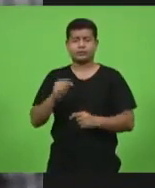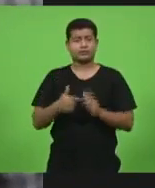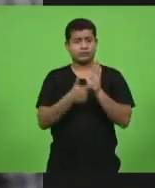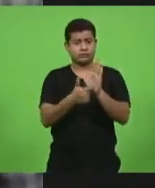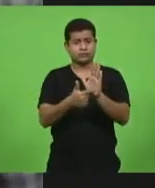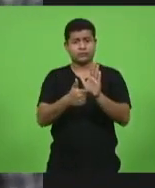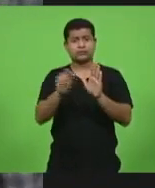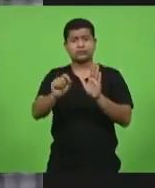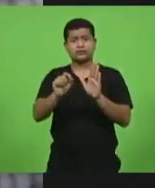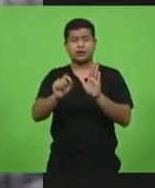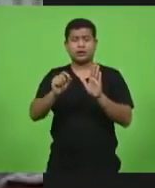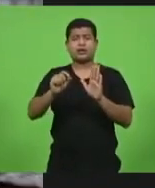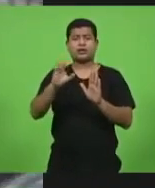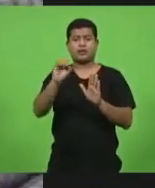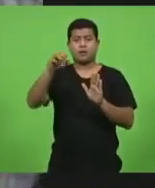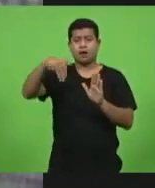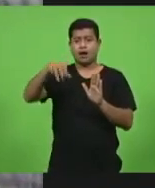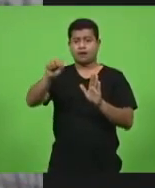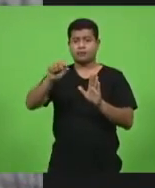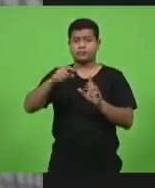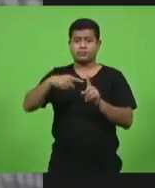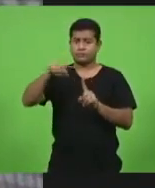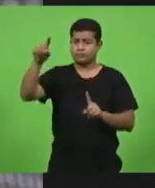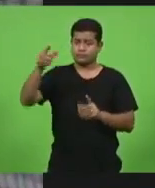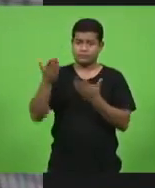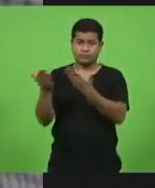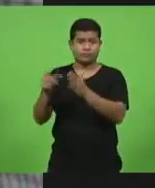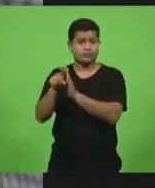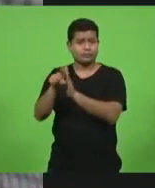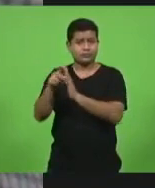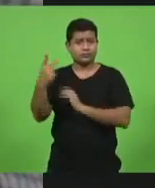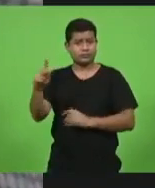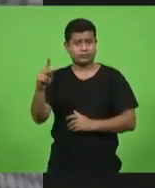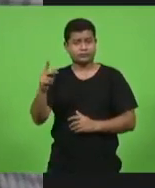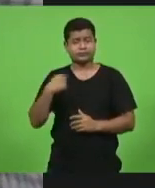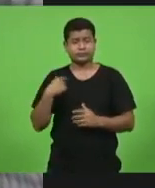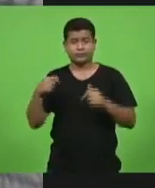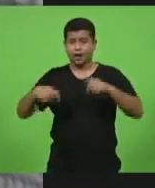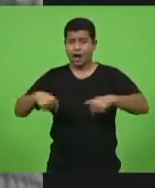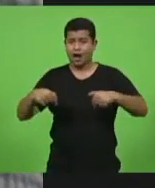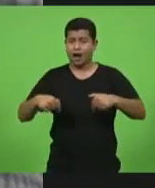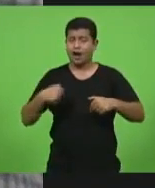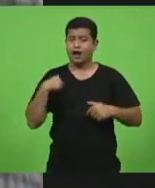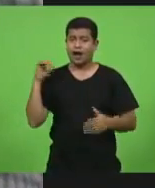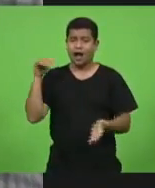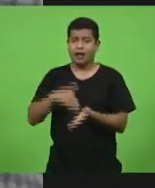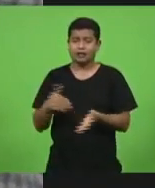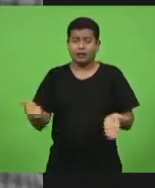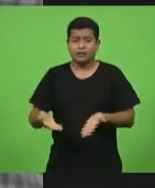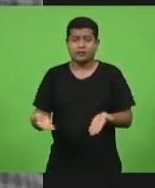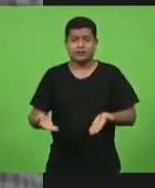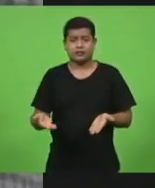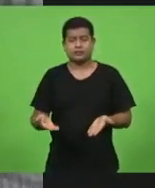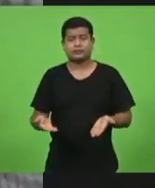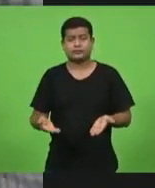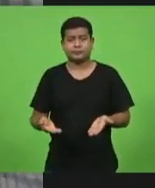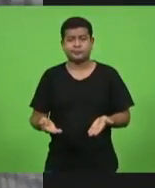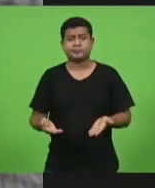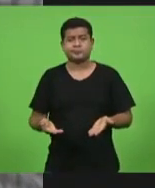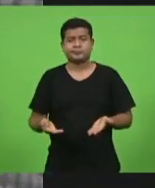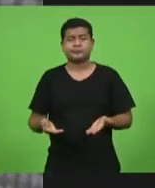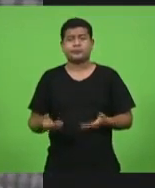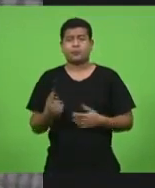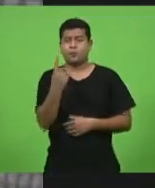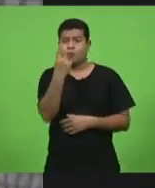da Organização Mundial de Saúde o Brasil vacinou até esse momento com com uma dose